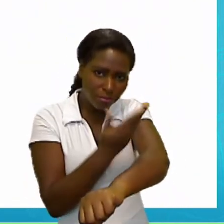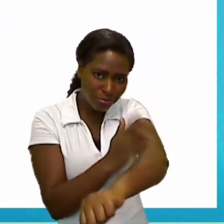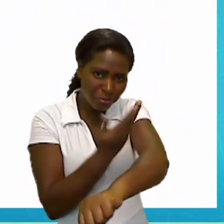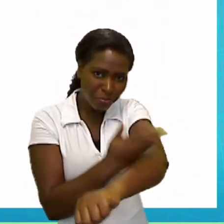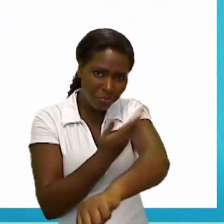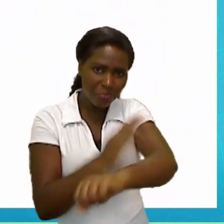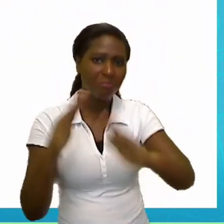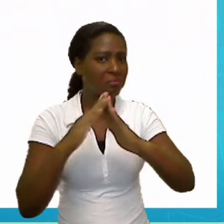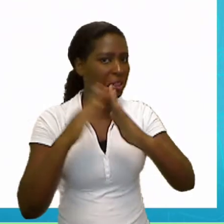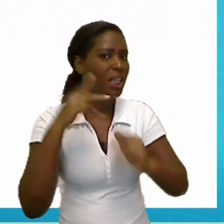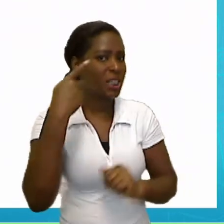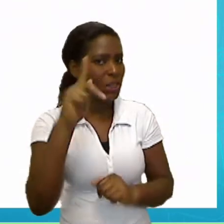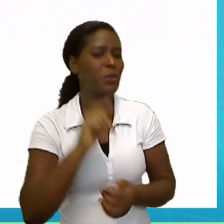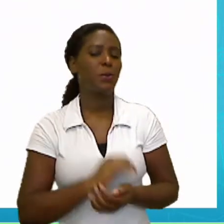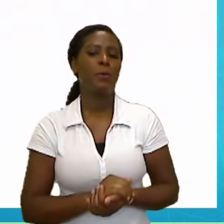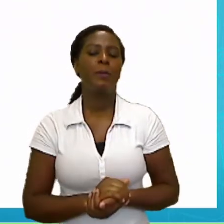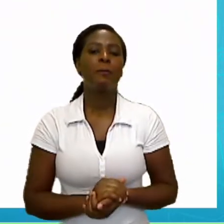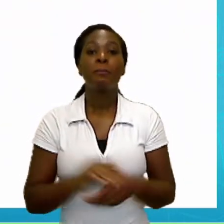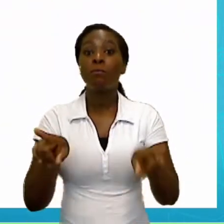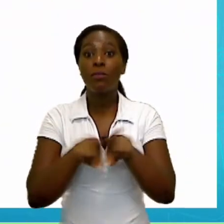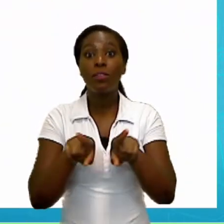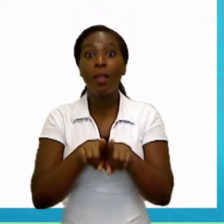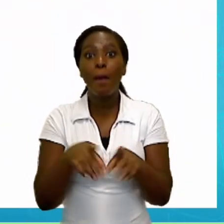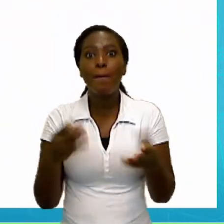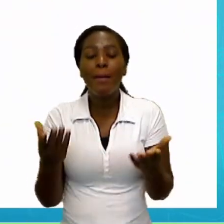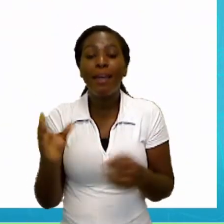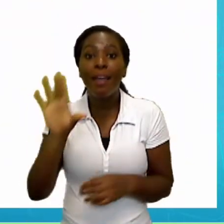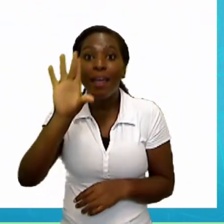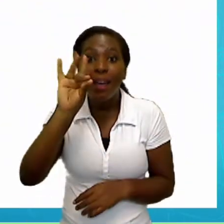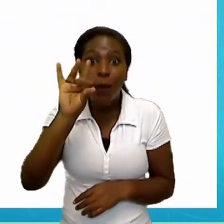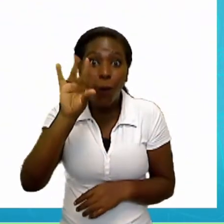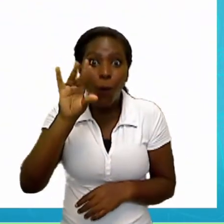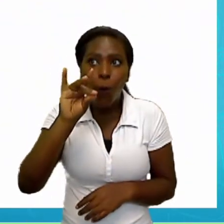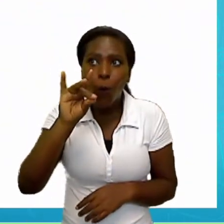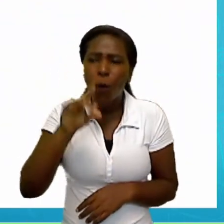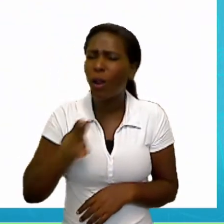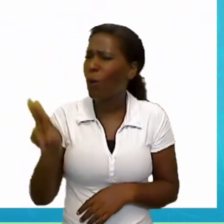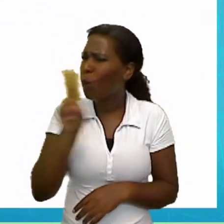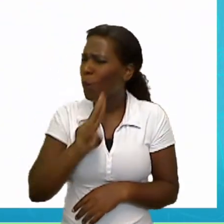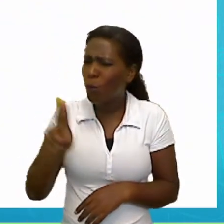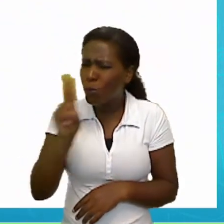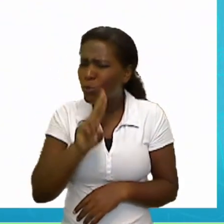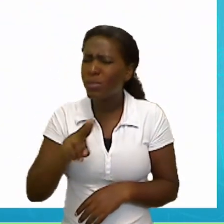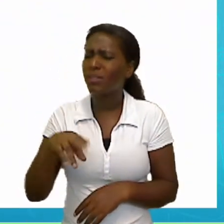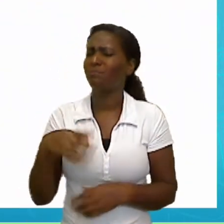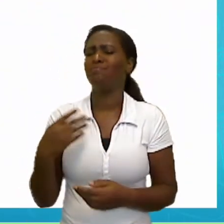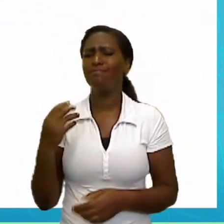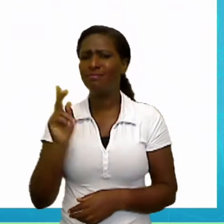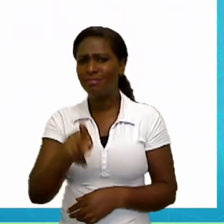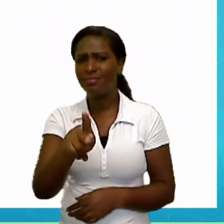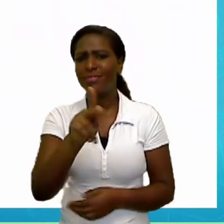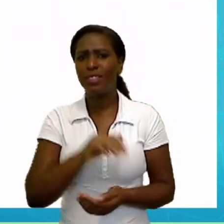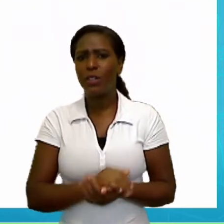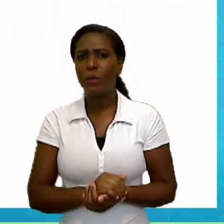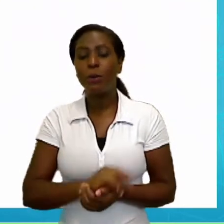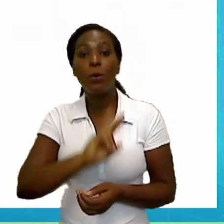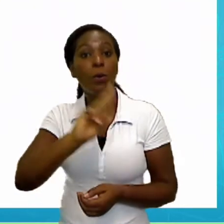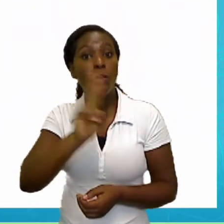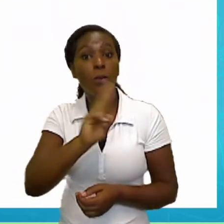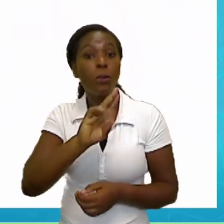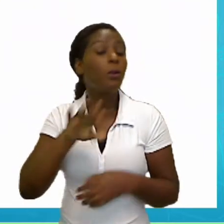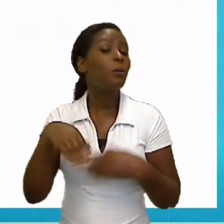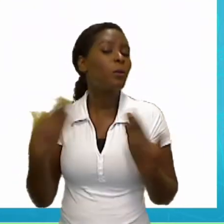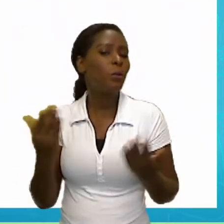Agora, também, muito utilizado a cola. Cola em inglês. Glue. Glue.